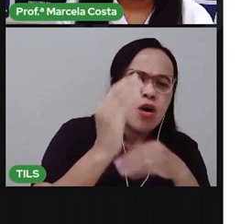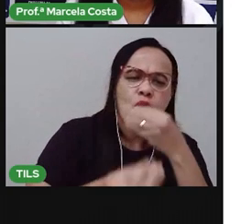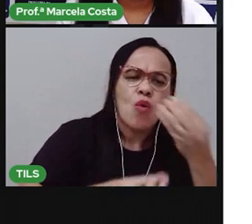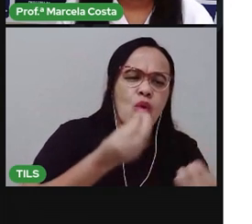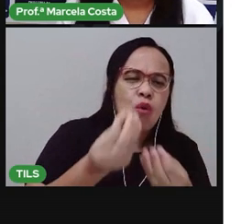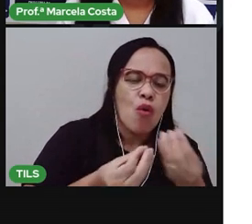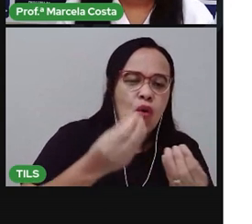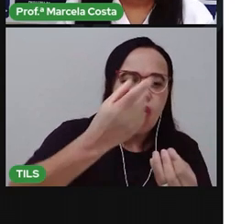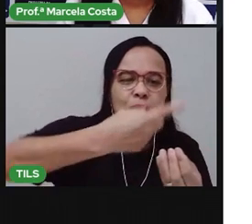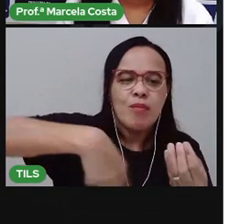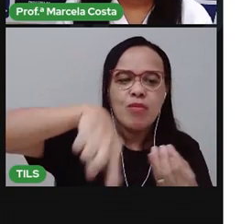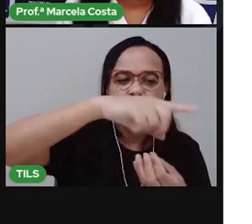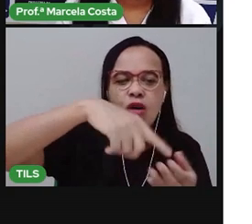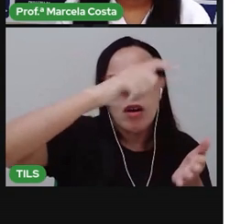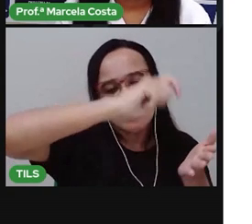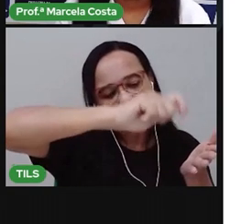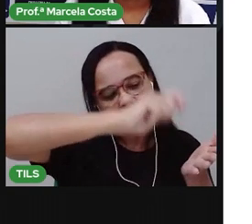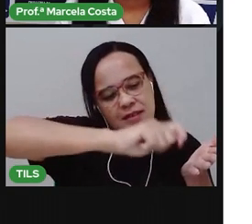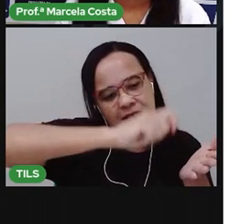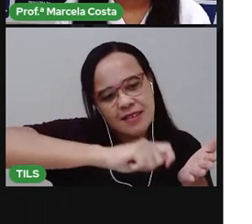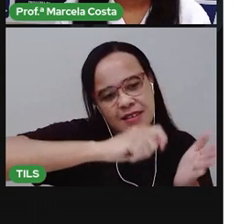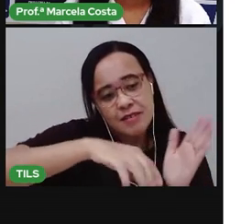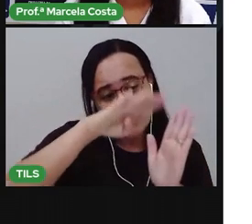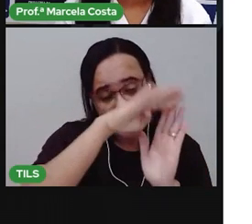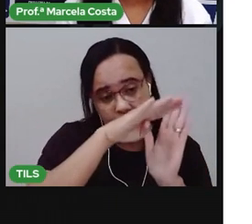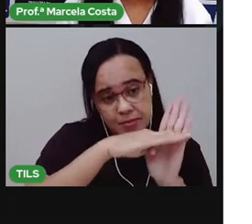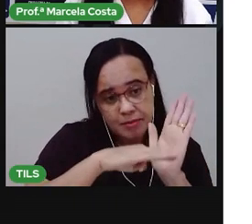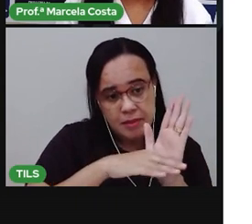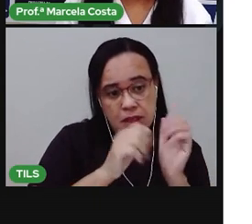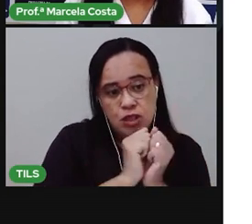Vamos escrever uma lista juntos, tá bom?